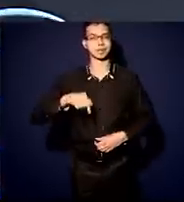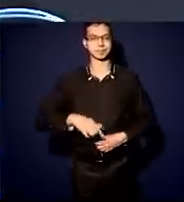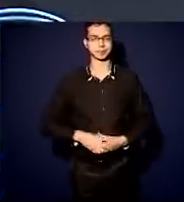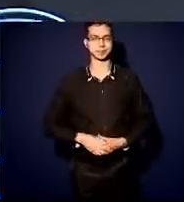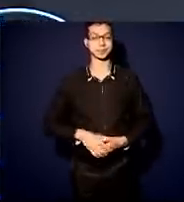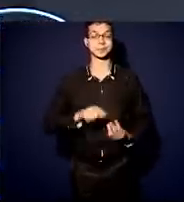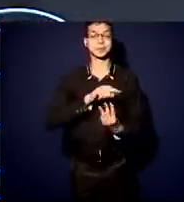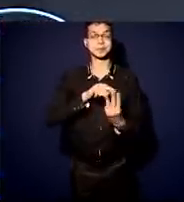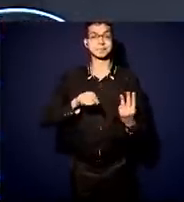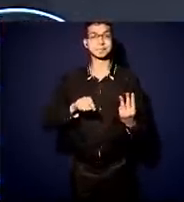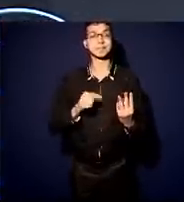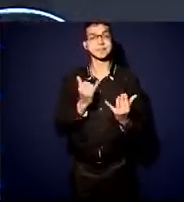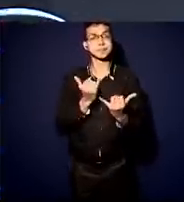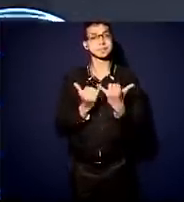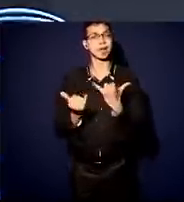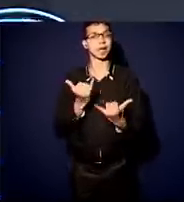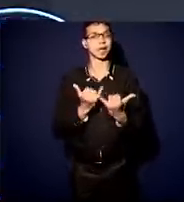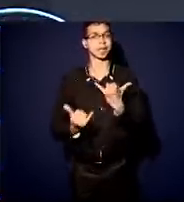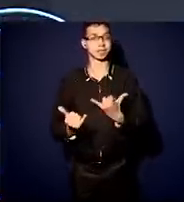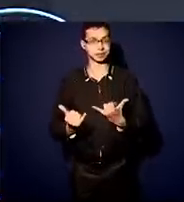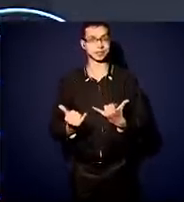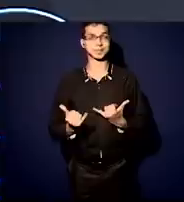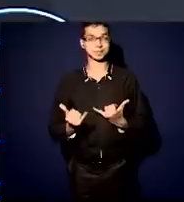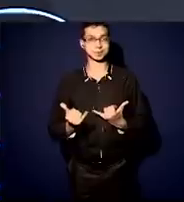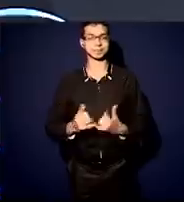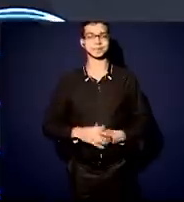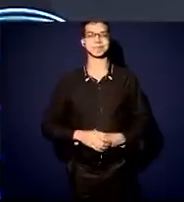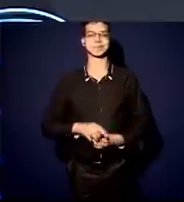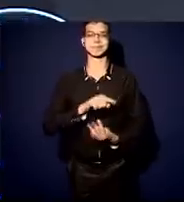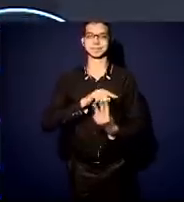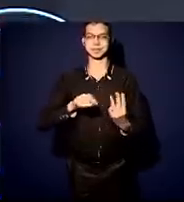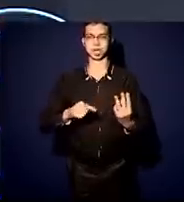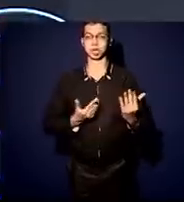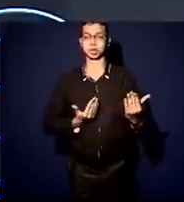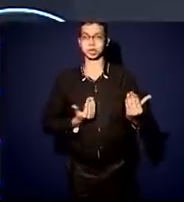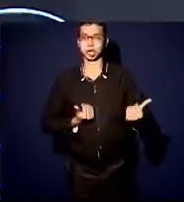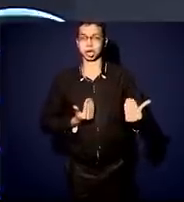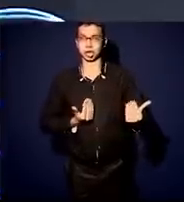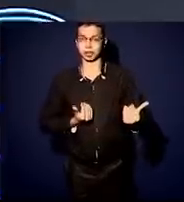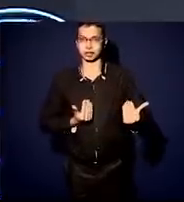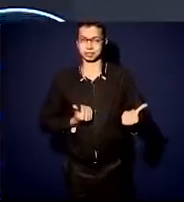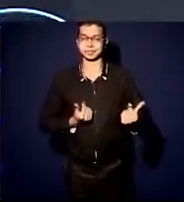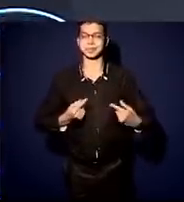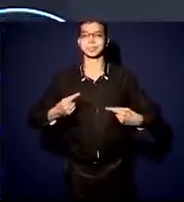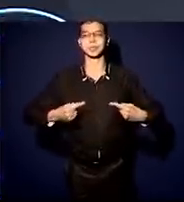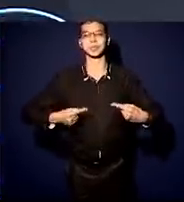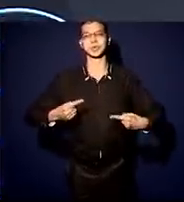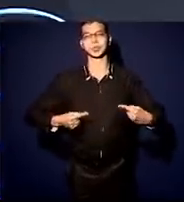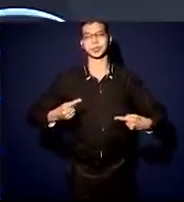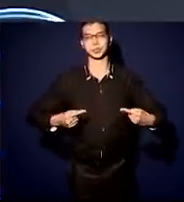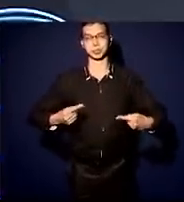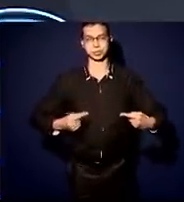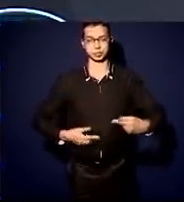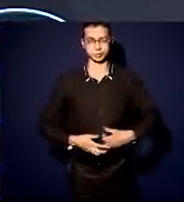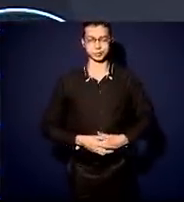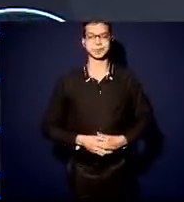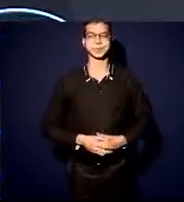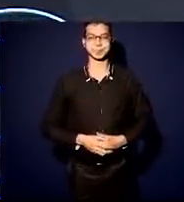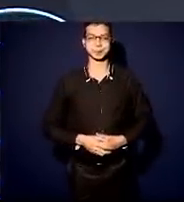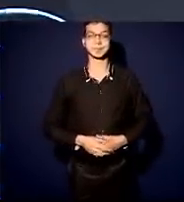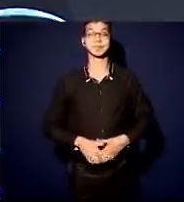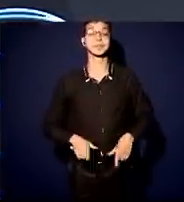denominador comum, são jovens para a senioridade política que tem e